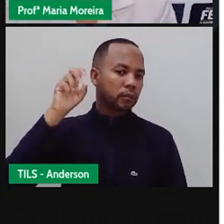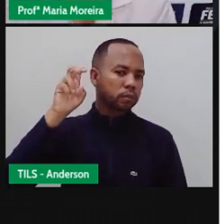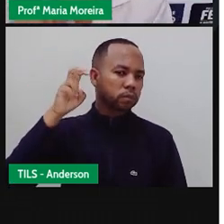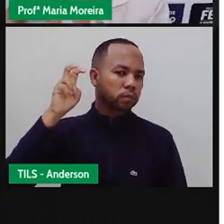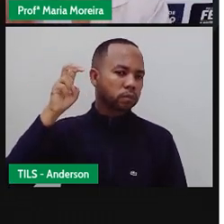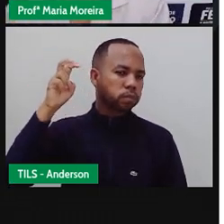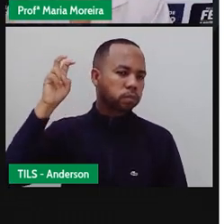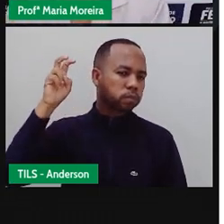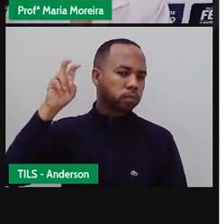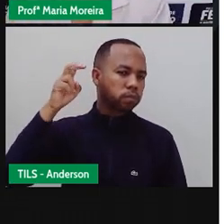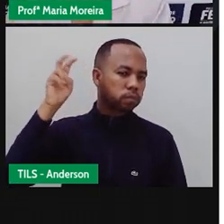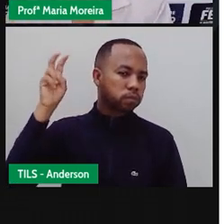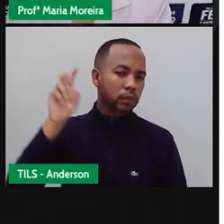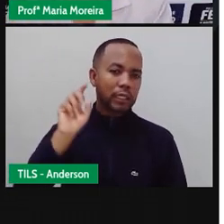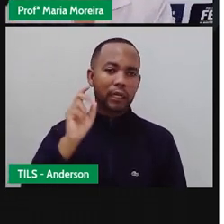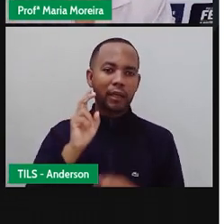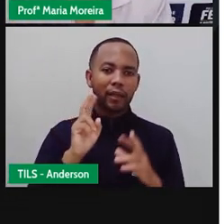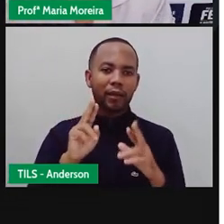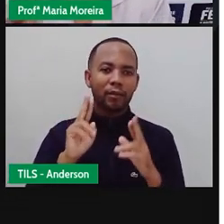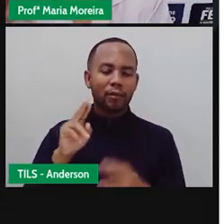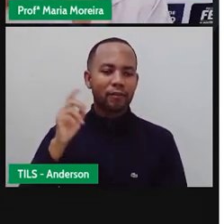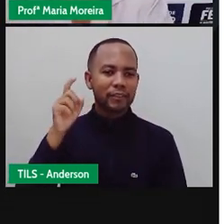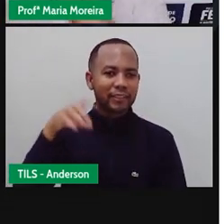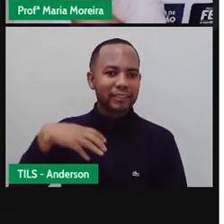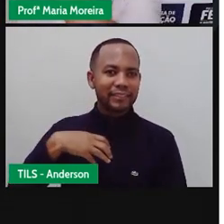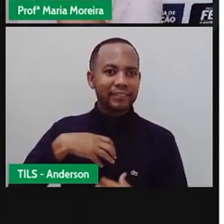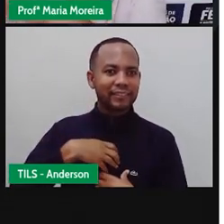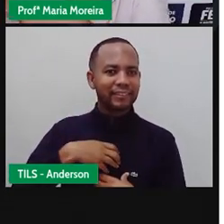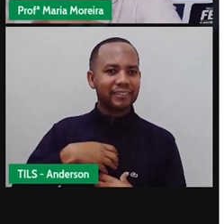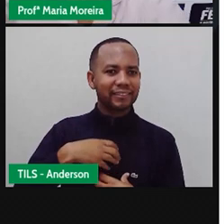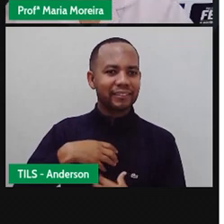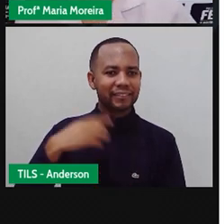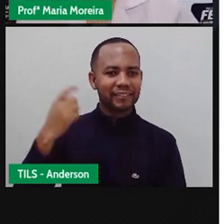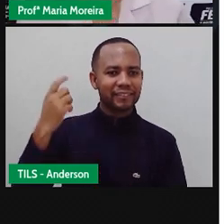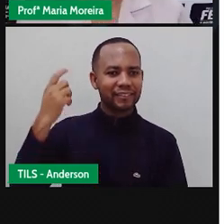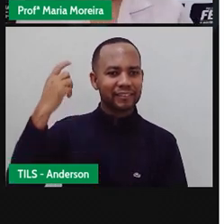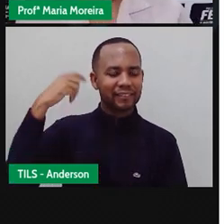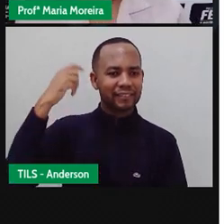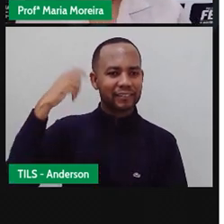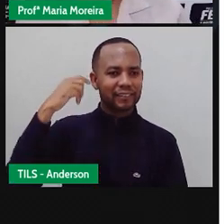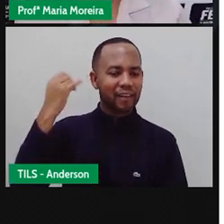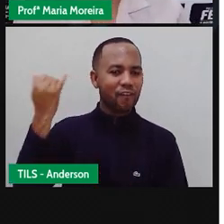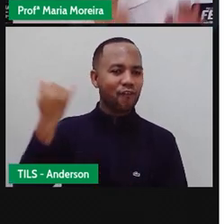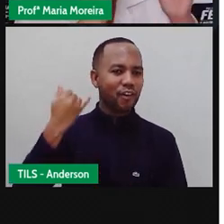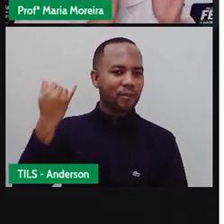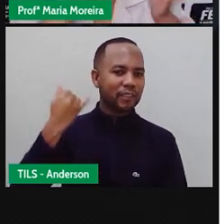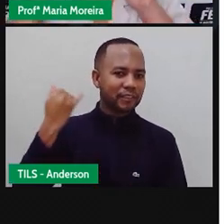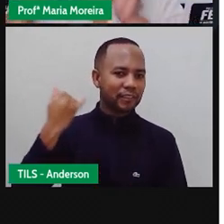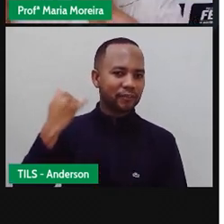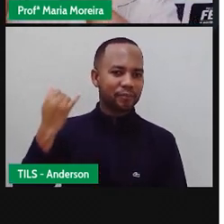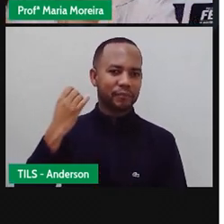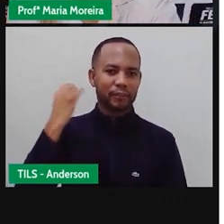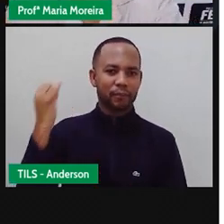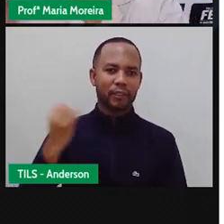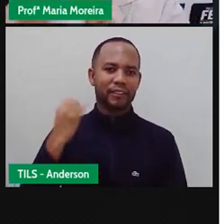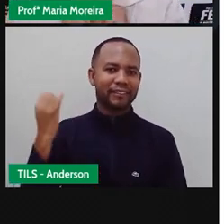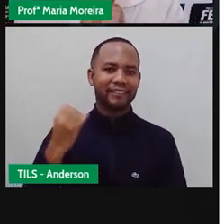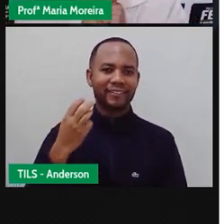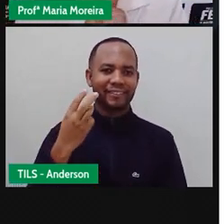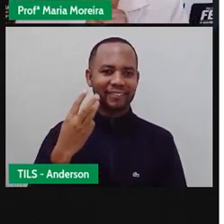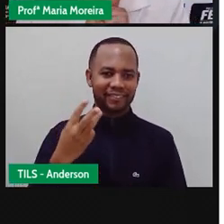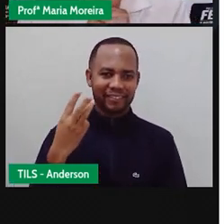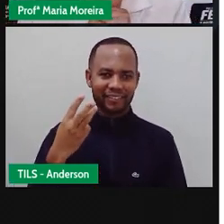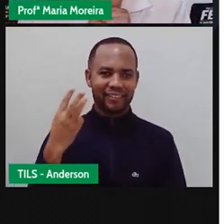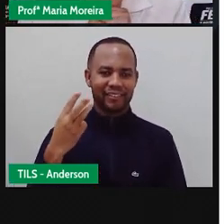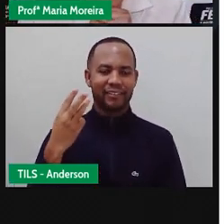tímpano Pra esses três ossículos E aí eles fazem o quê? Transmitem a informação Então são o quê? Três partes Que